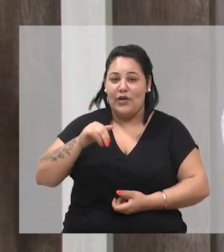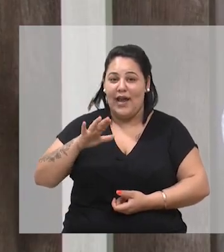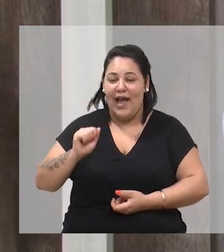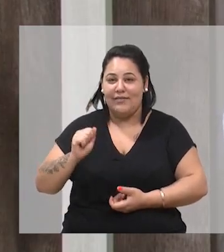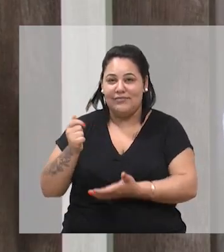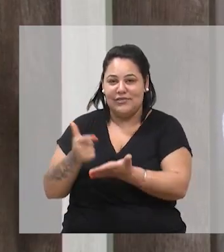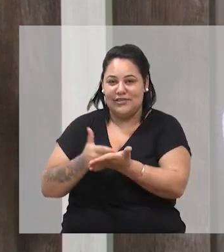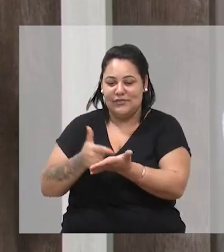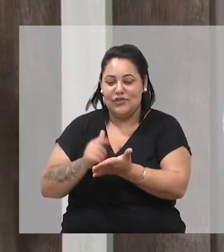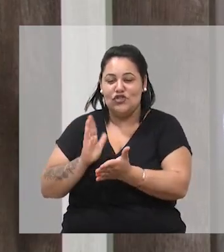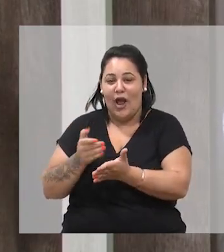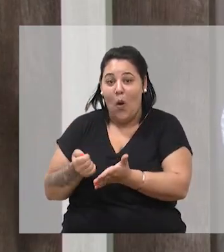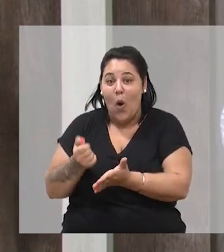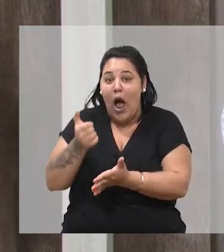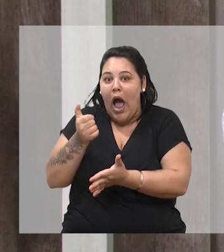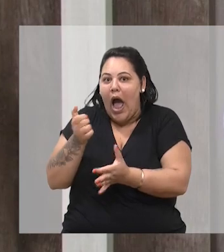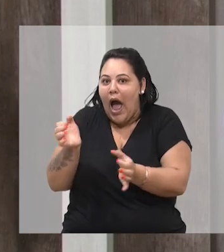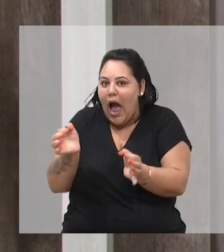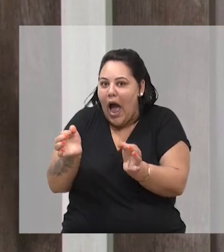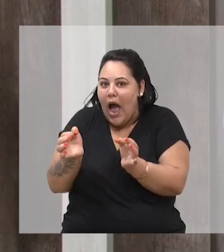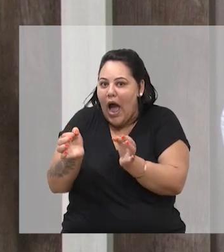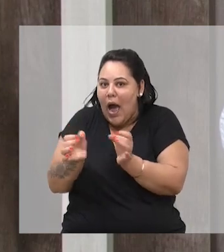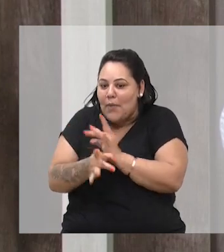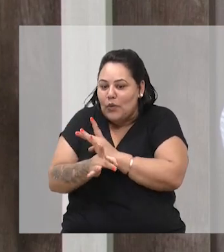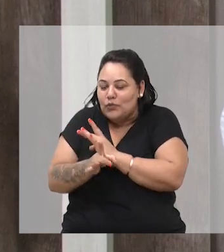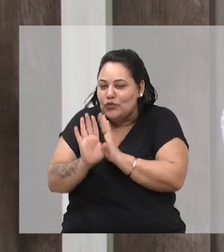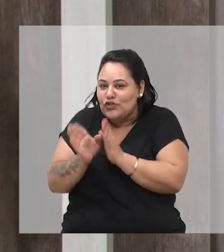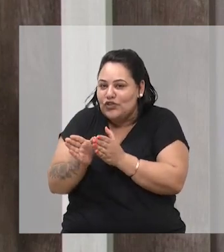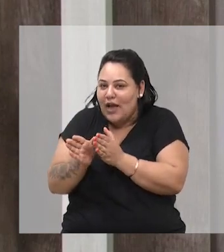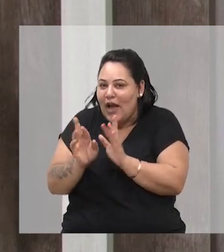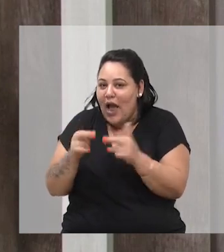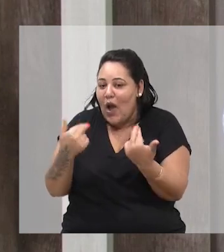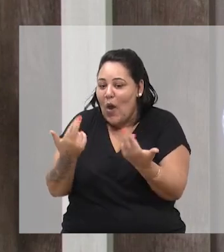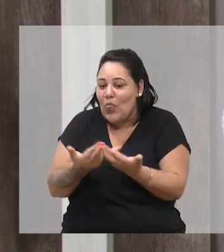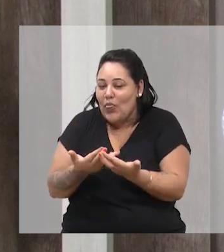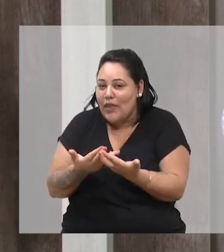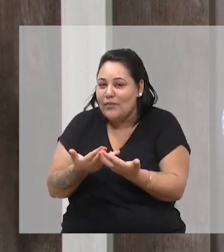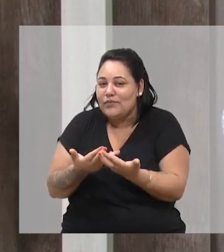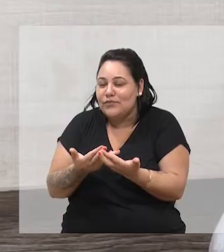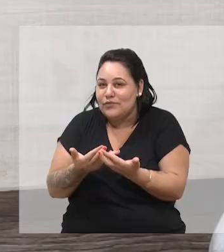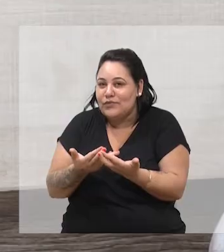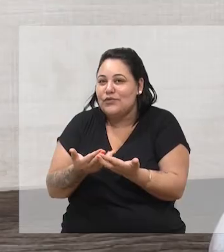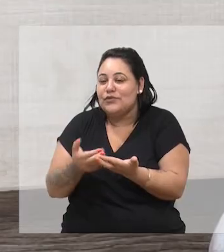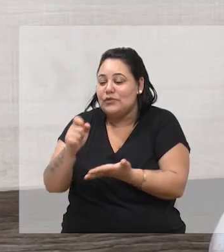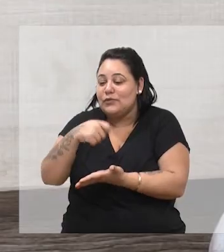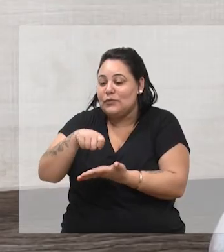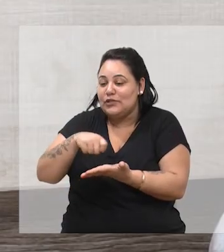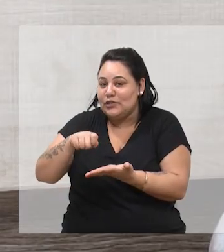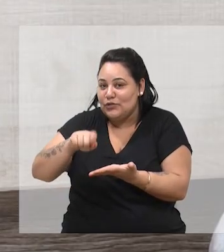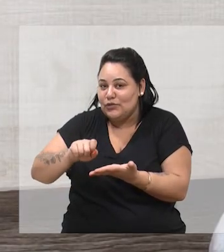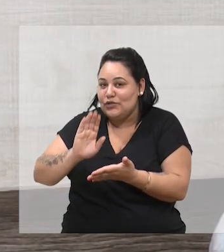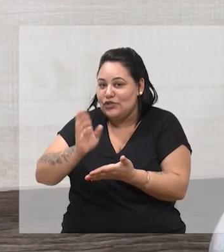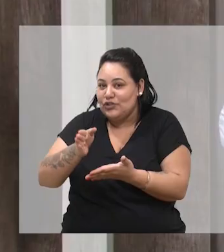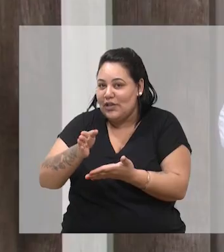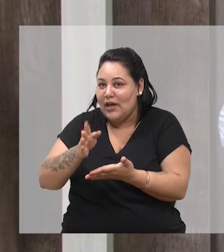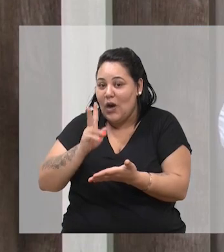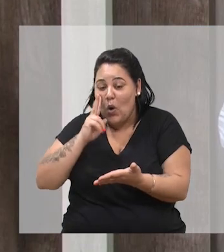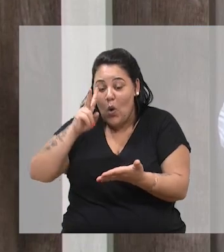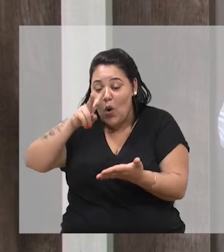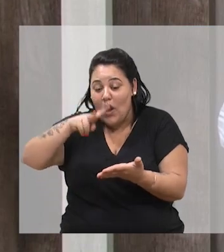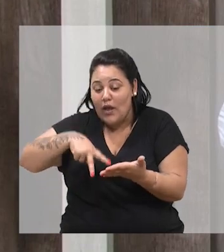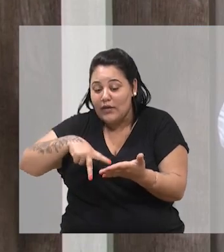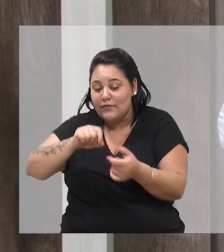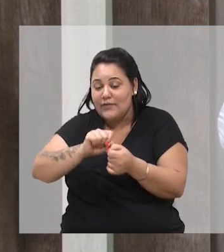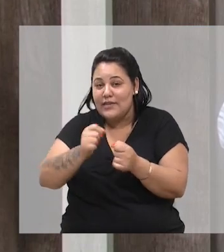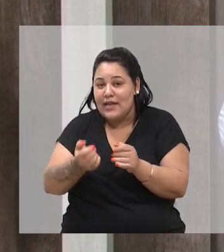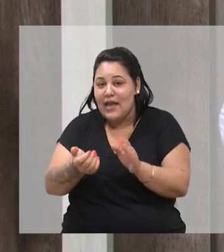tempo voa, e a nossa produção ali está praticamente me estrangulando, que nós estouramos um pouquinho o tempo. Então, de forma breve, eu peço que o